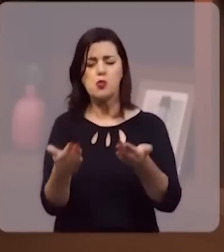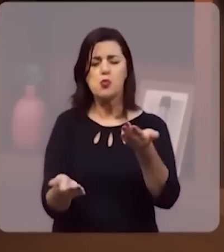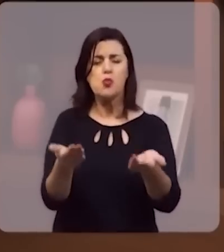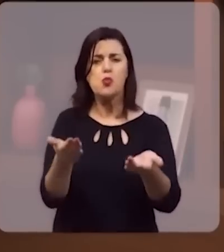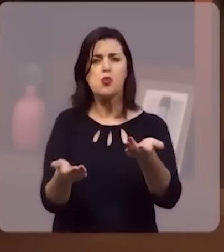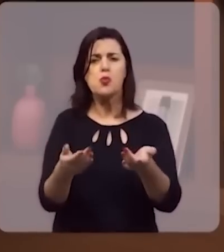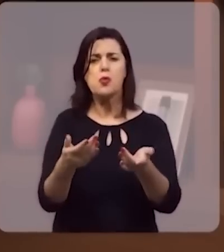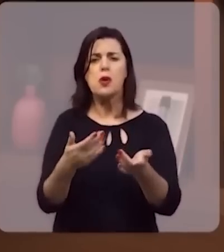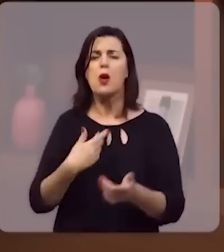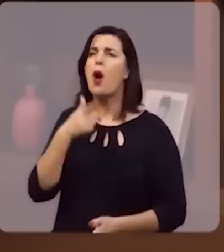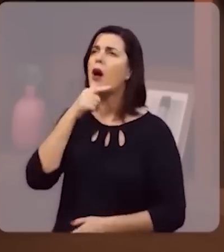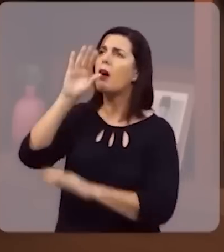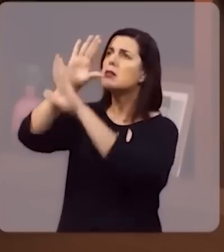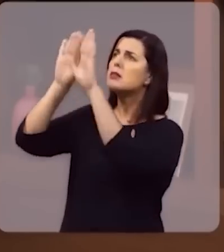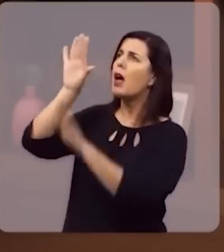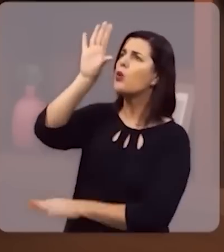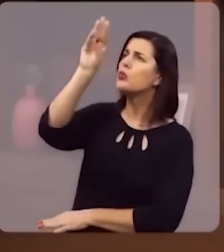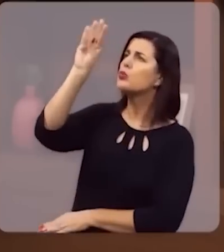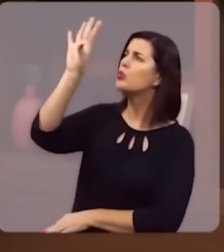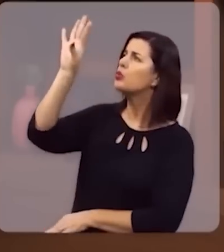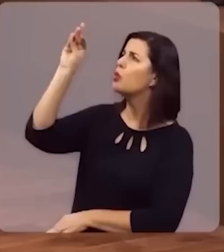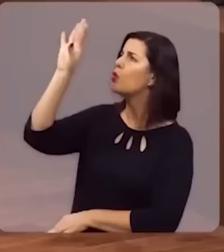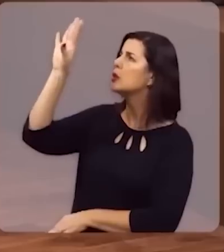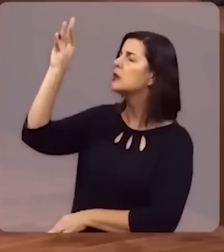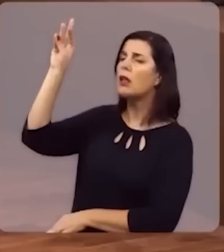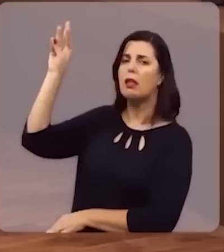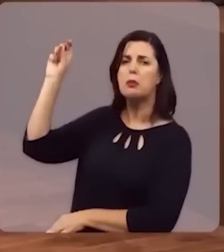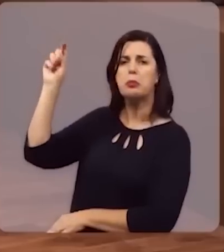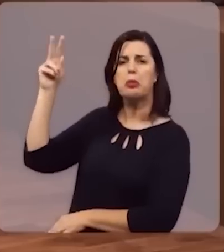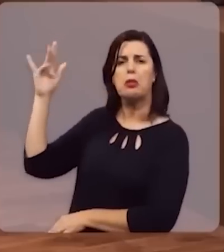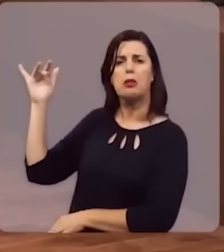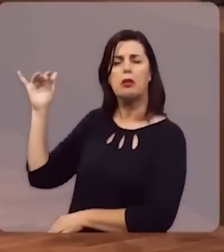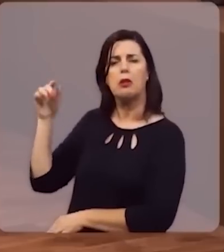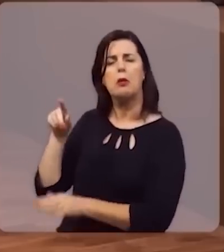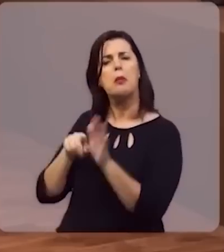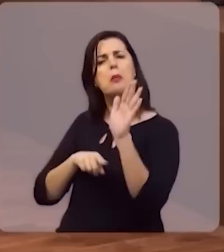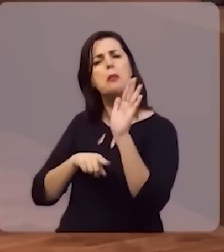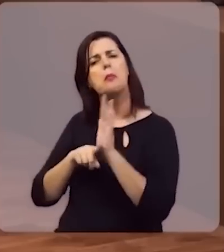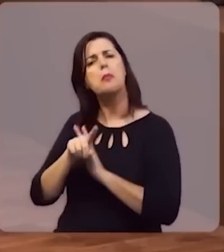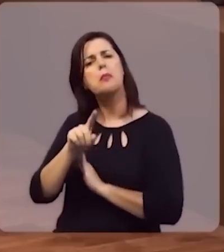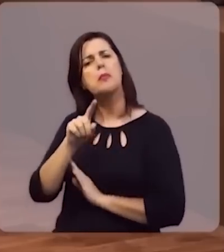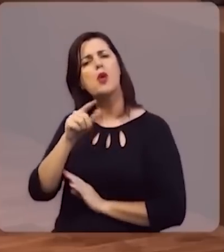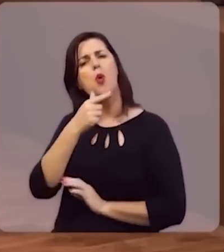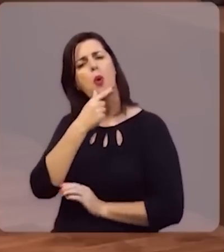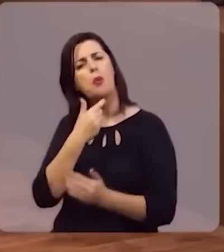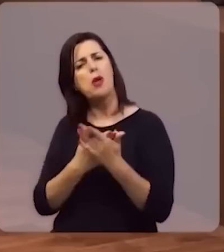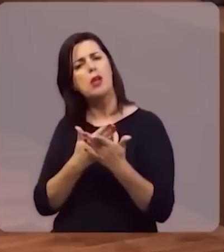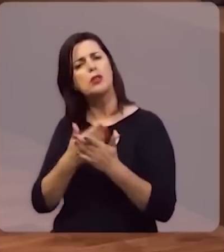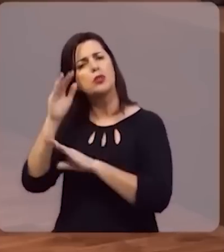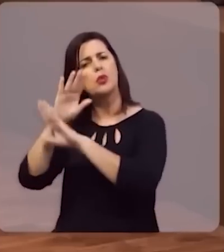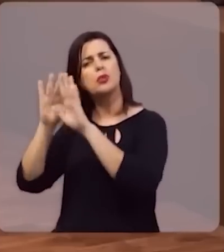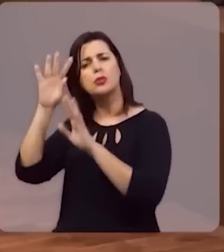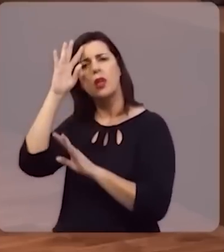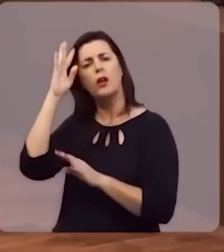Ele mede os céus a palmos. Então, pergunte para um astrônomo, por mais robusto que